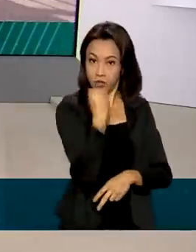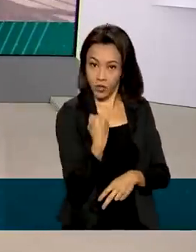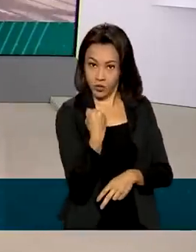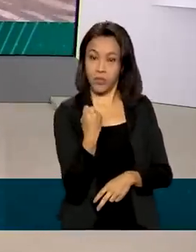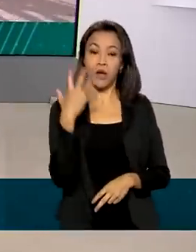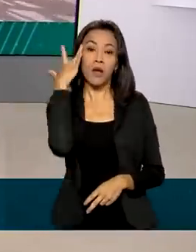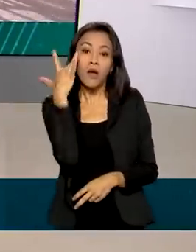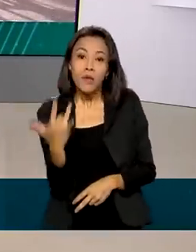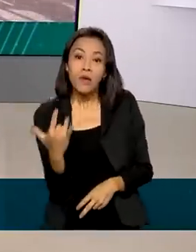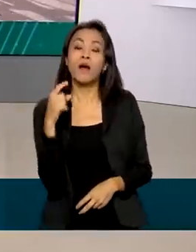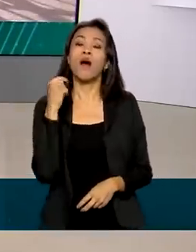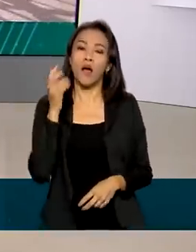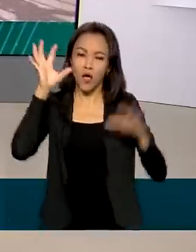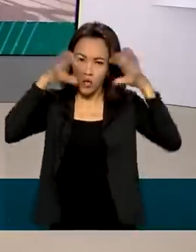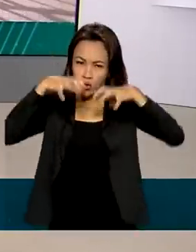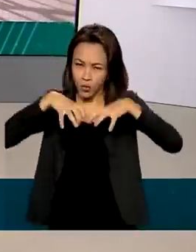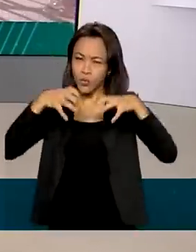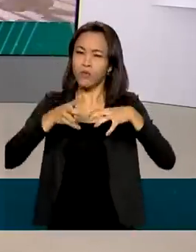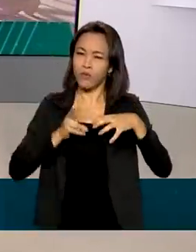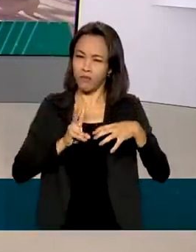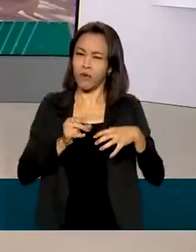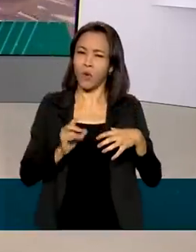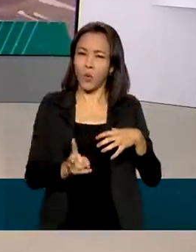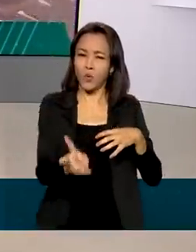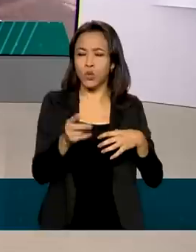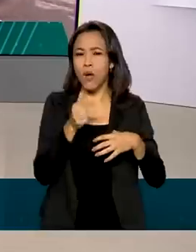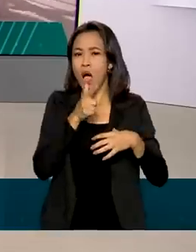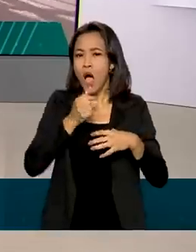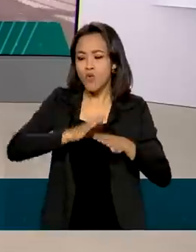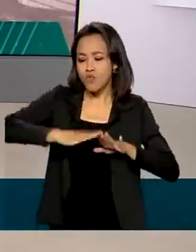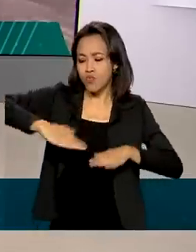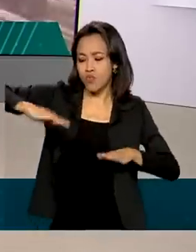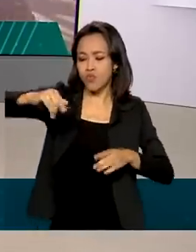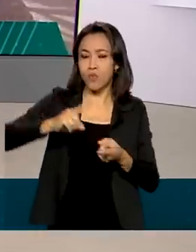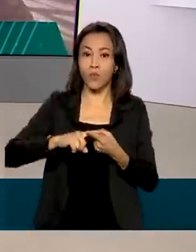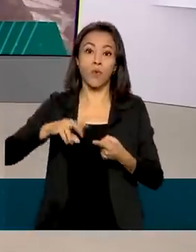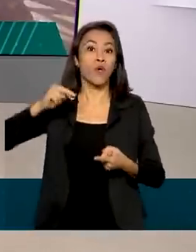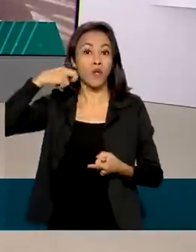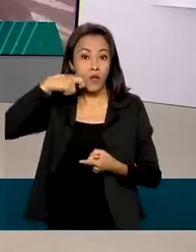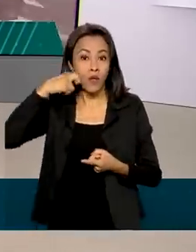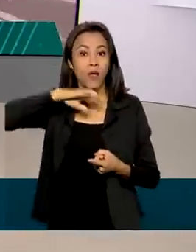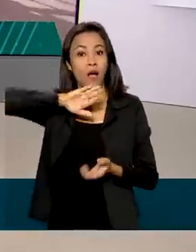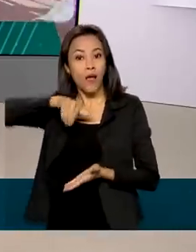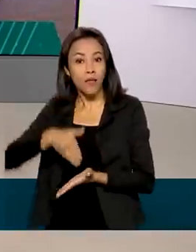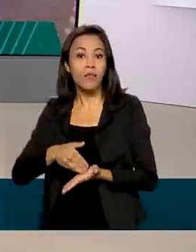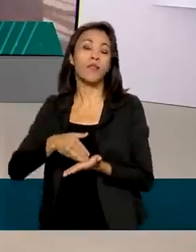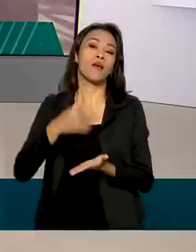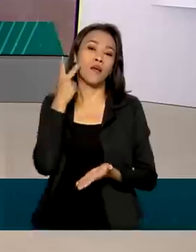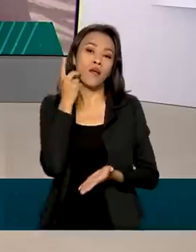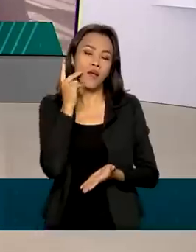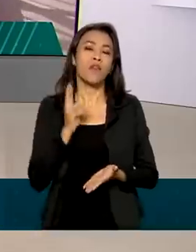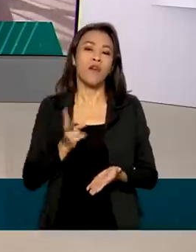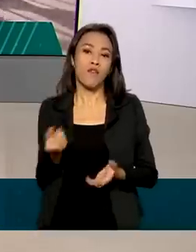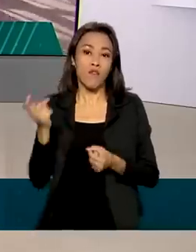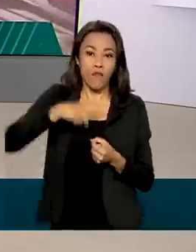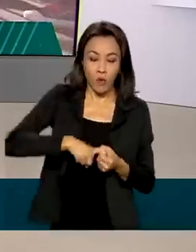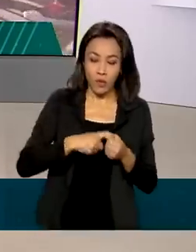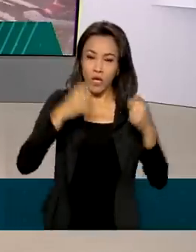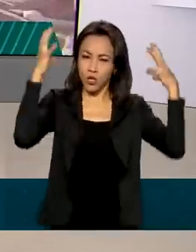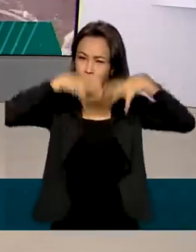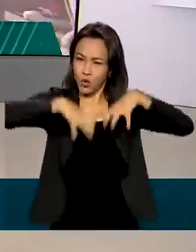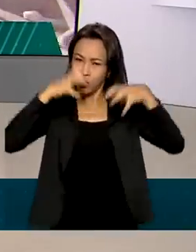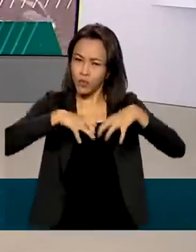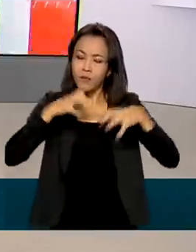Amanhã, a chuva deverá se intensificar em toda a faixa litorânea do Rio Grande do Norte até o Ceará. E deve voltar a chover forte na